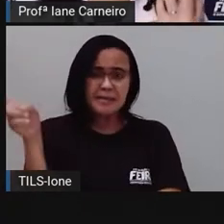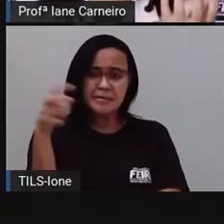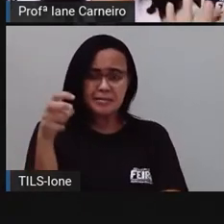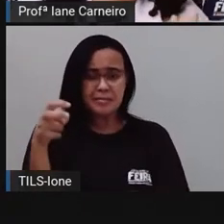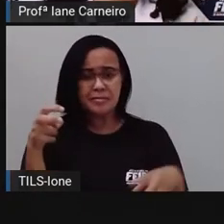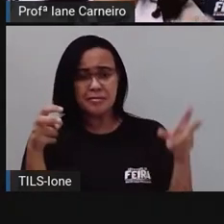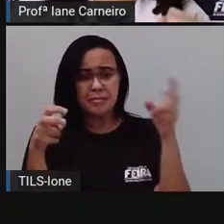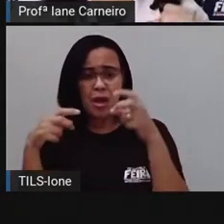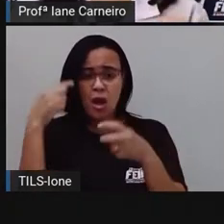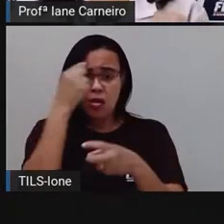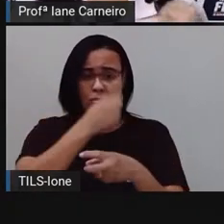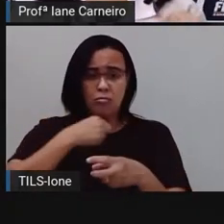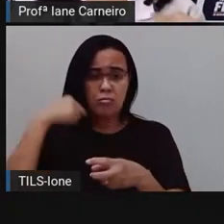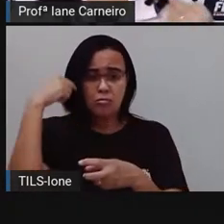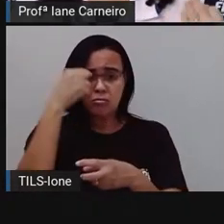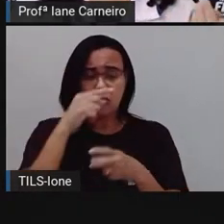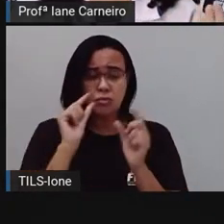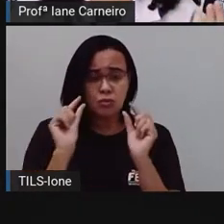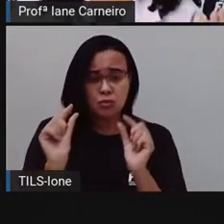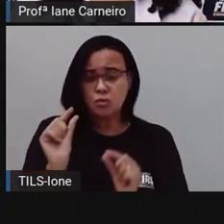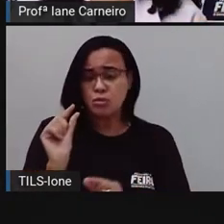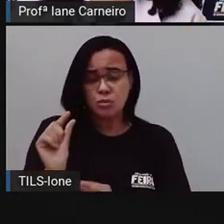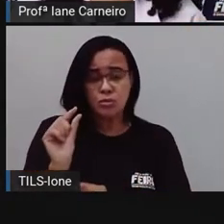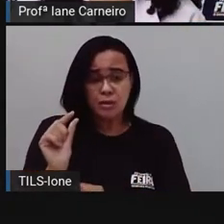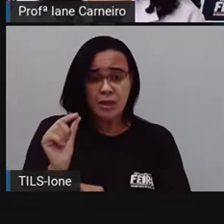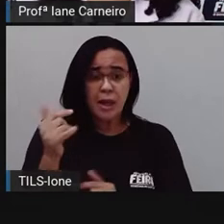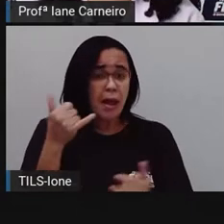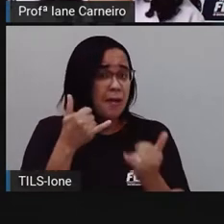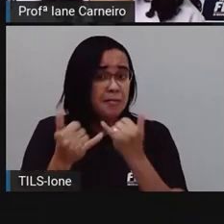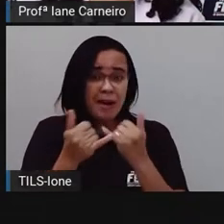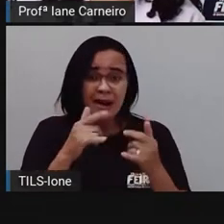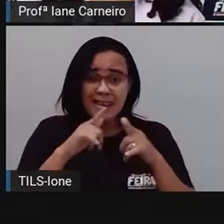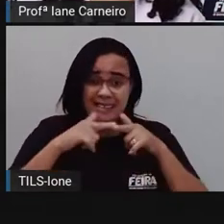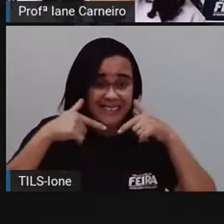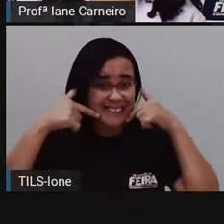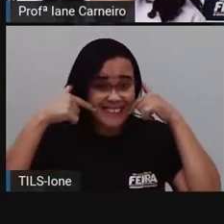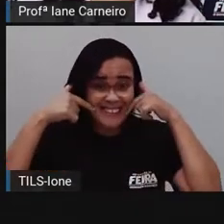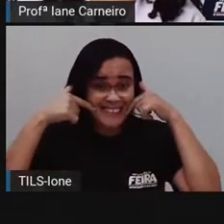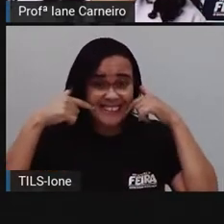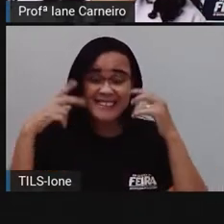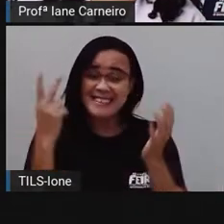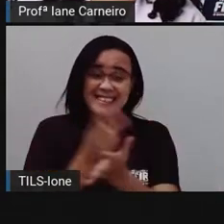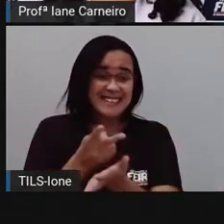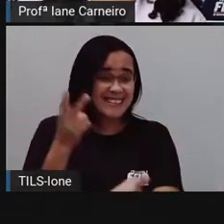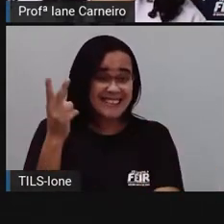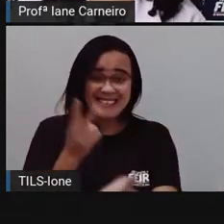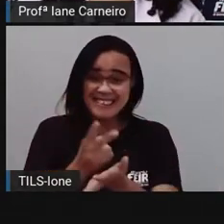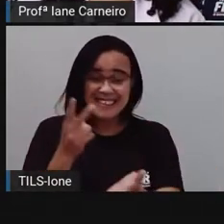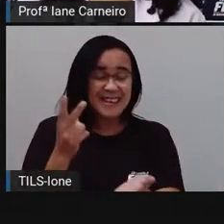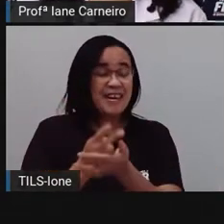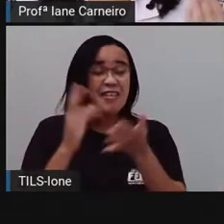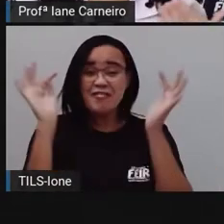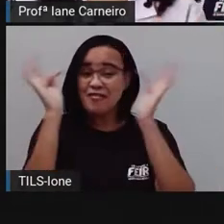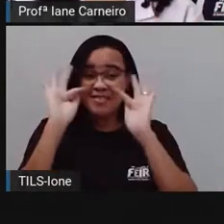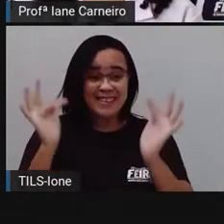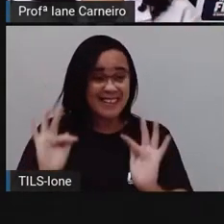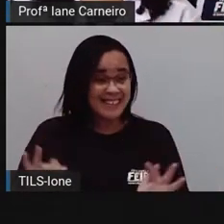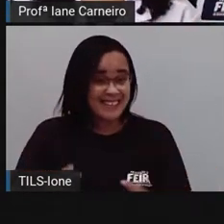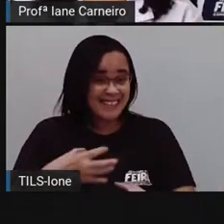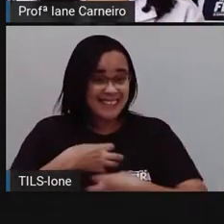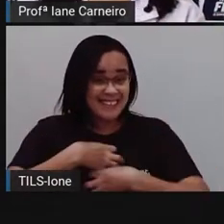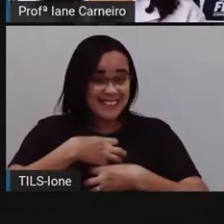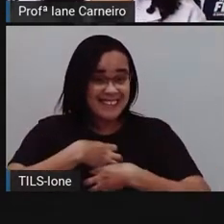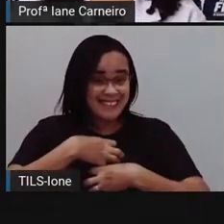rosto pequeno e parece que estão sempre sorrindo. Olha a carinha de felicidade dele. Ó, que fofinho. As